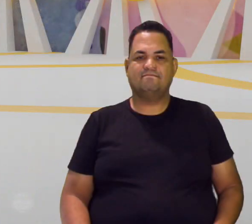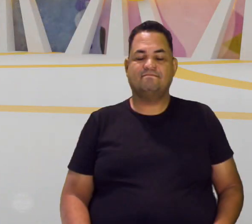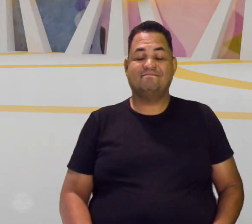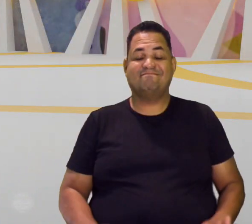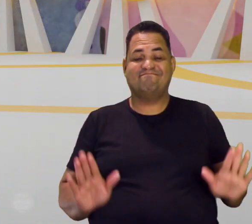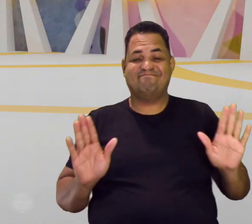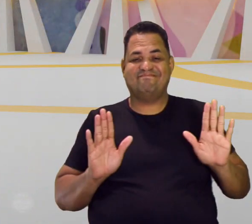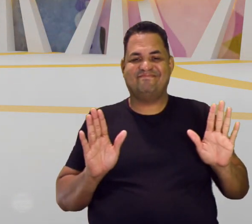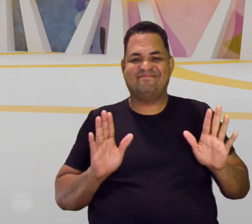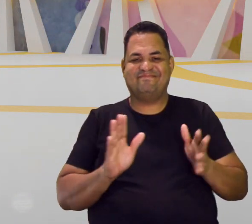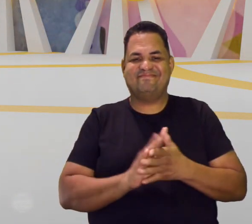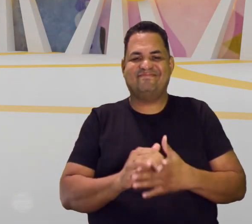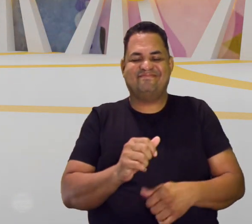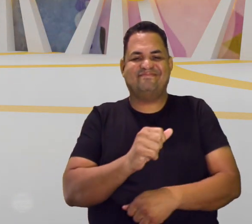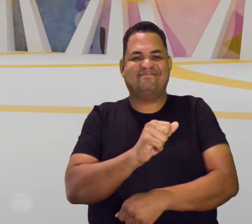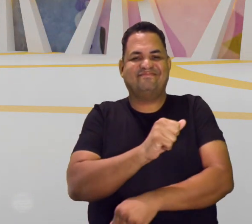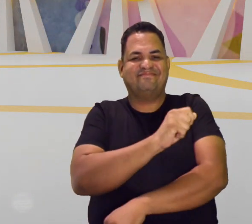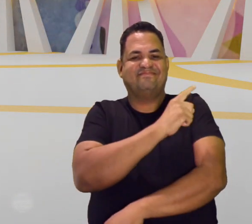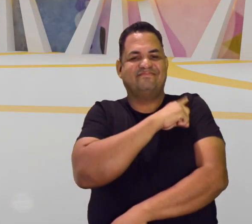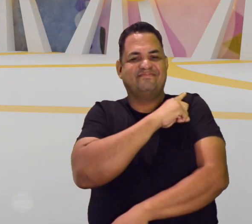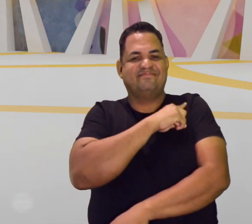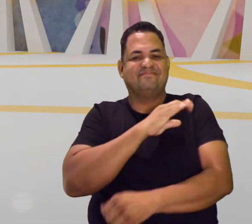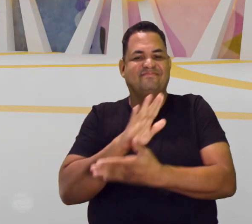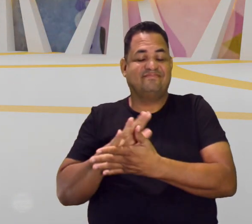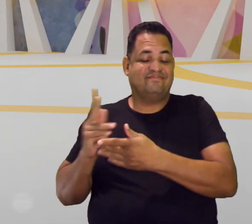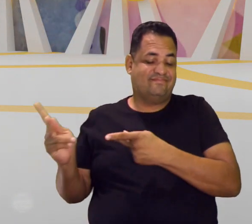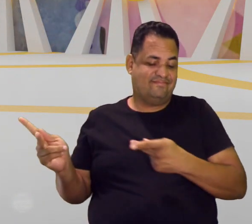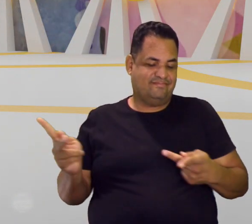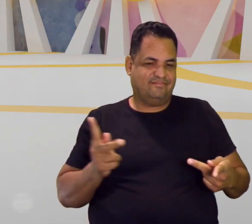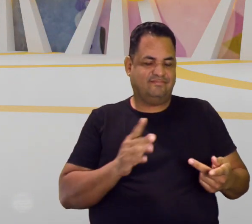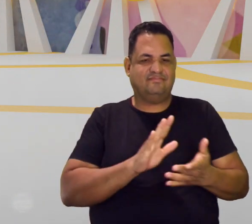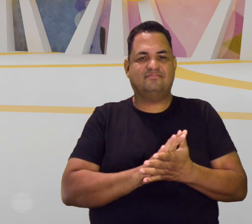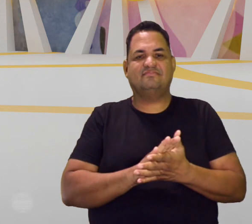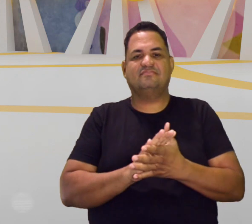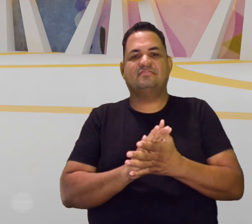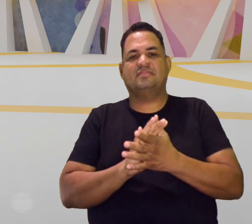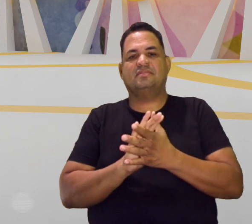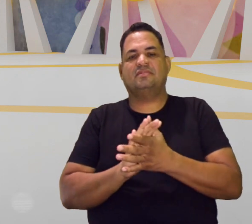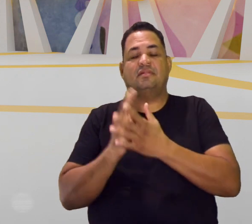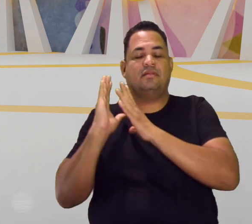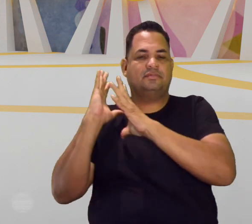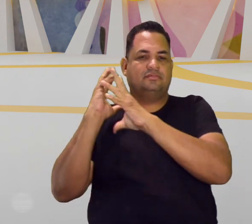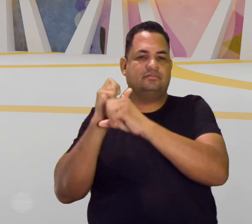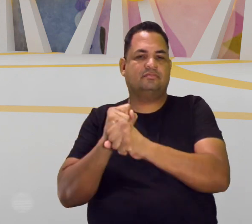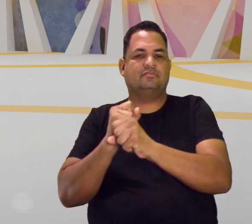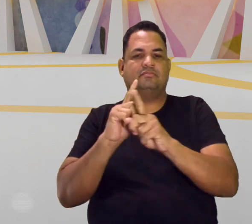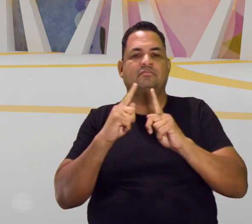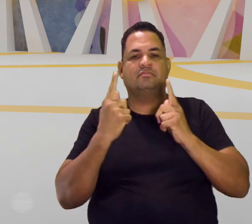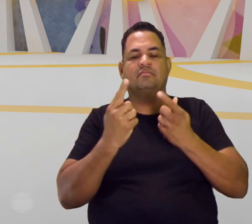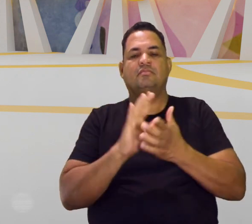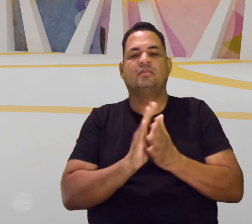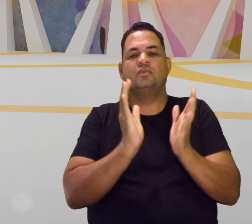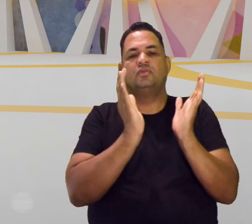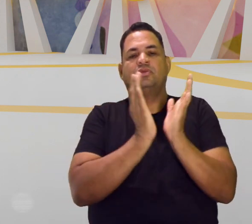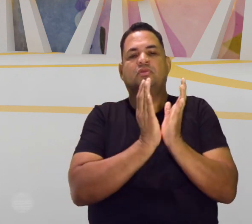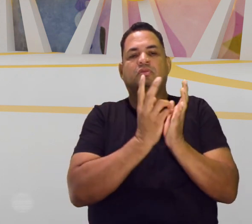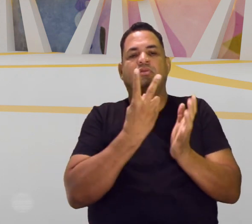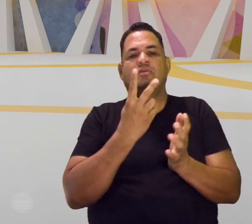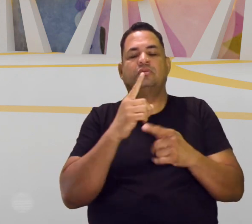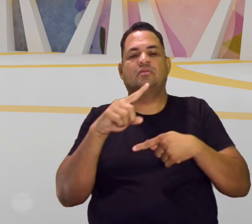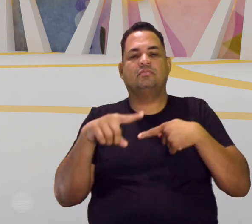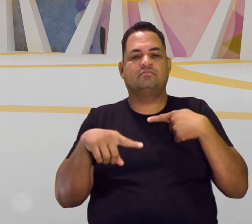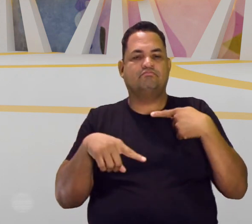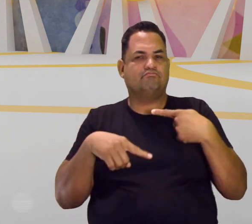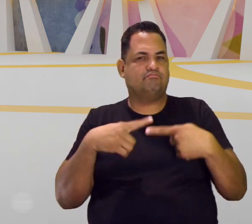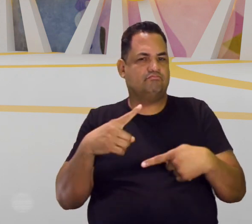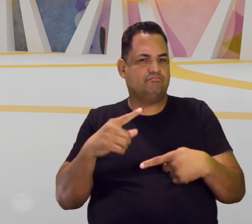Olá, meu primeiro ano! Sejam bem-vindos para a nossa revisão geral da unidade 2, né? Então, daqui a